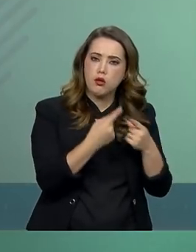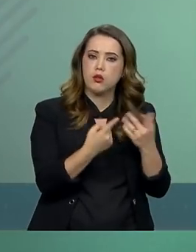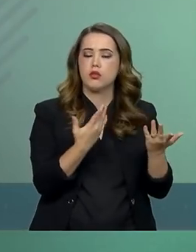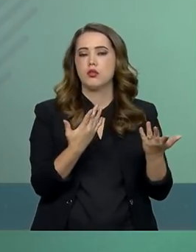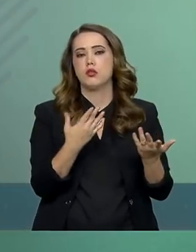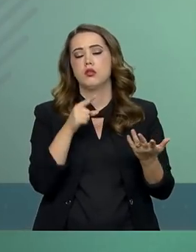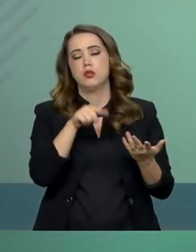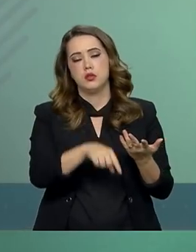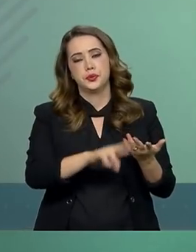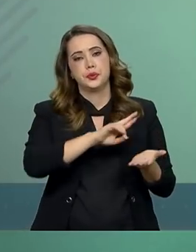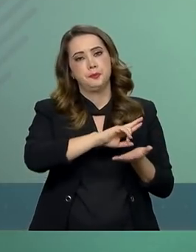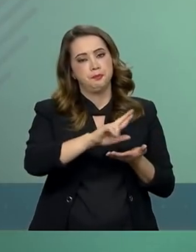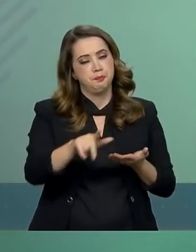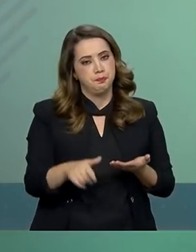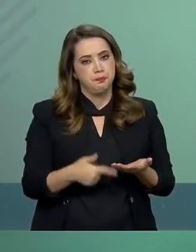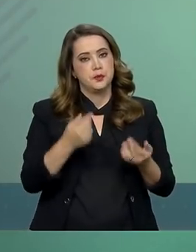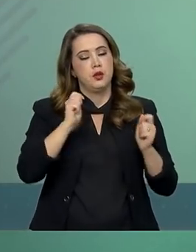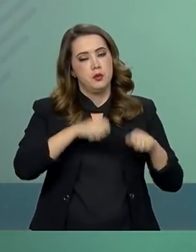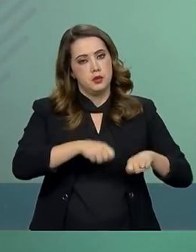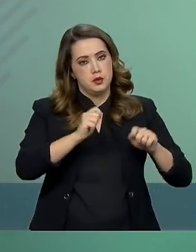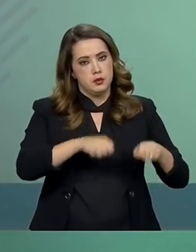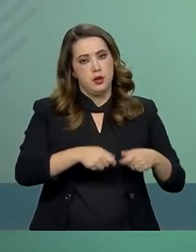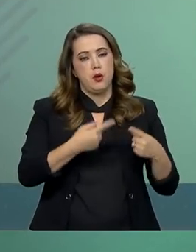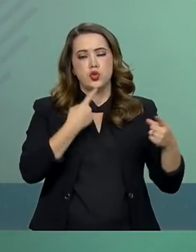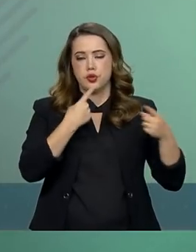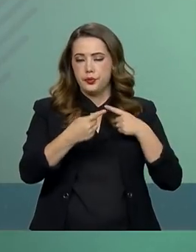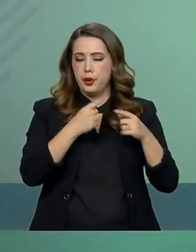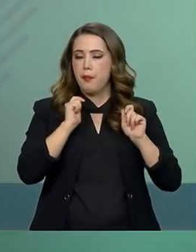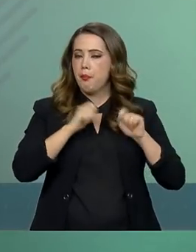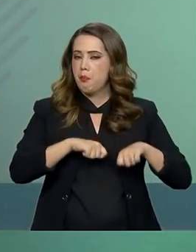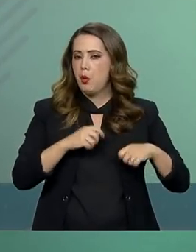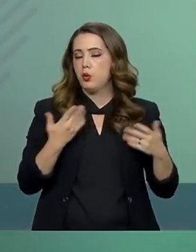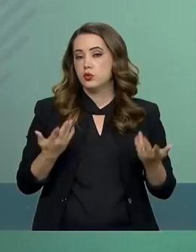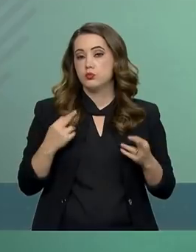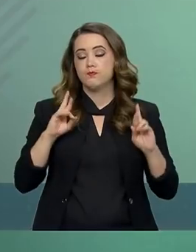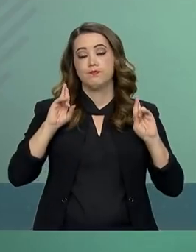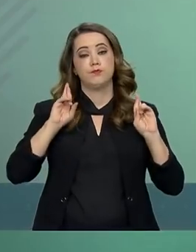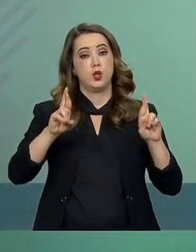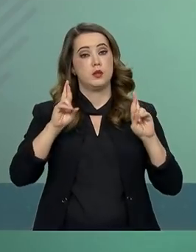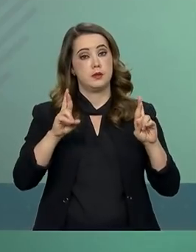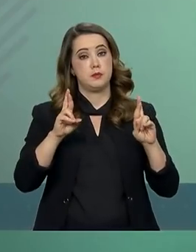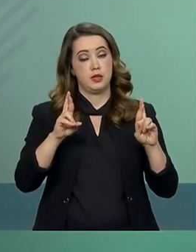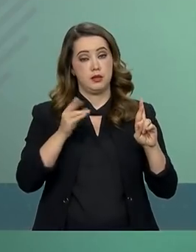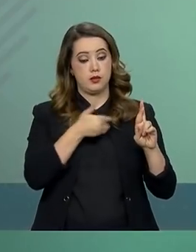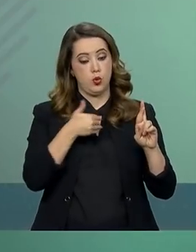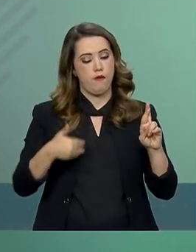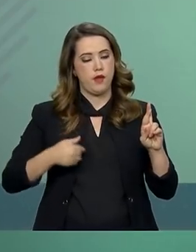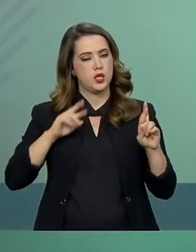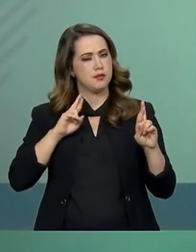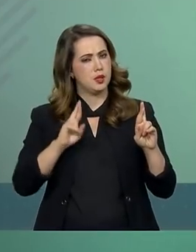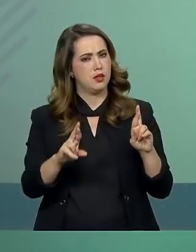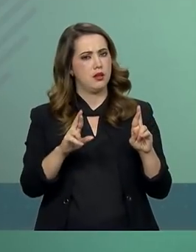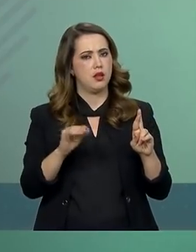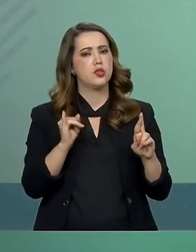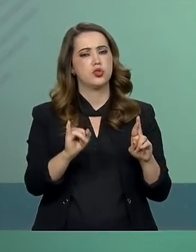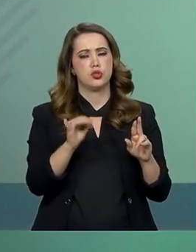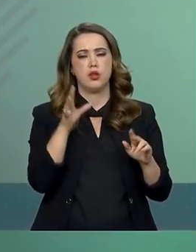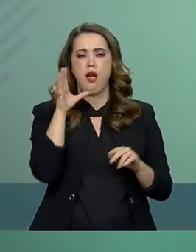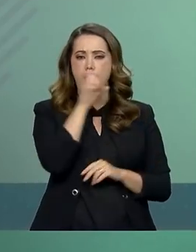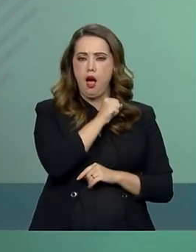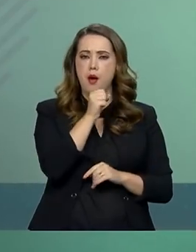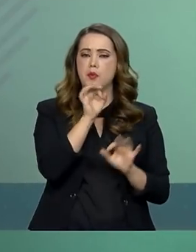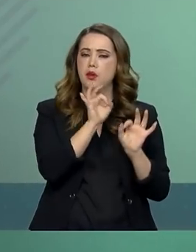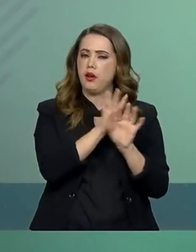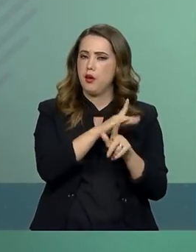stakeholders estão disponíveis a dialogar e nós temos esperança como governo de que isso possa ser solucionado o mais